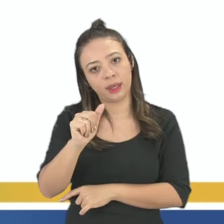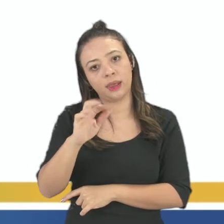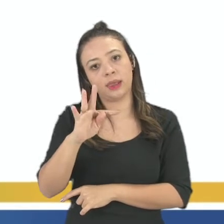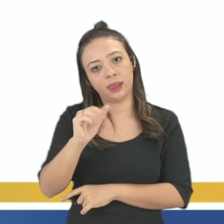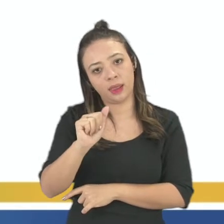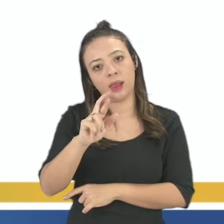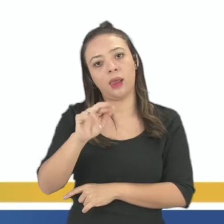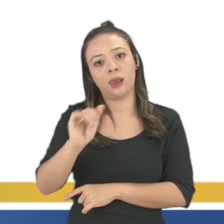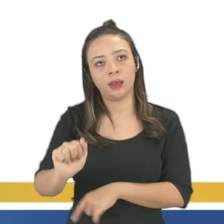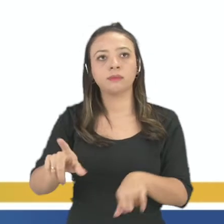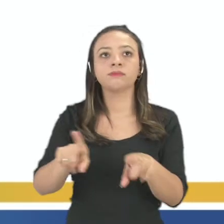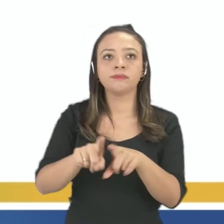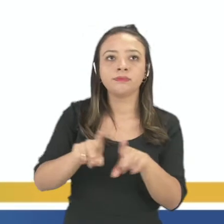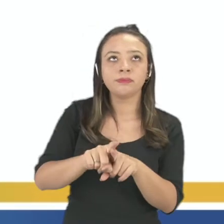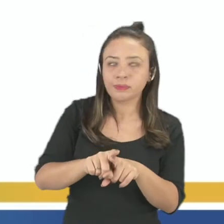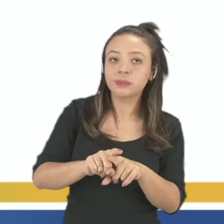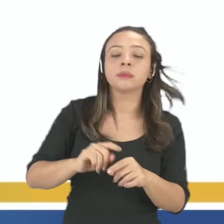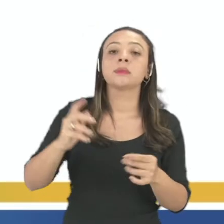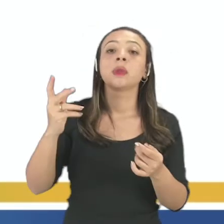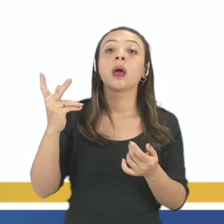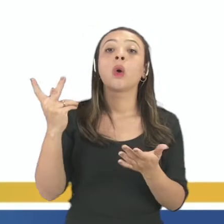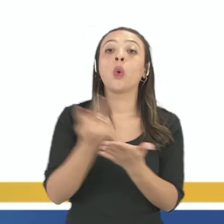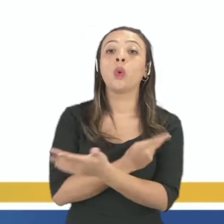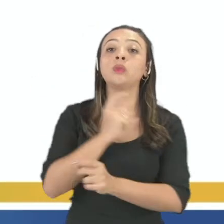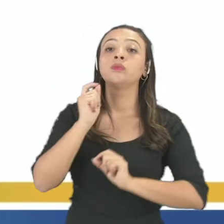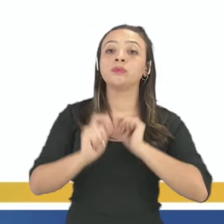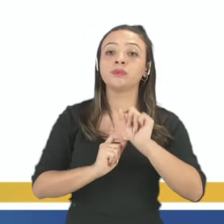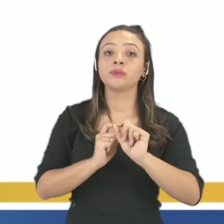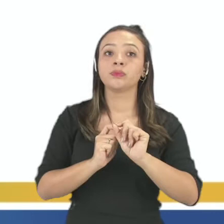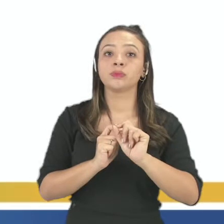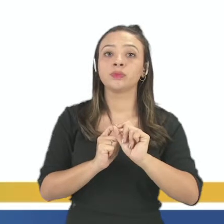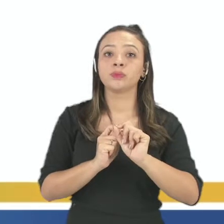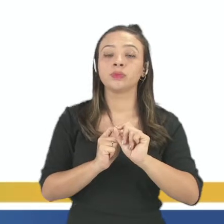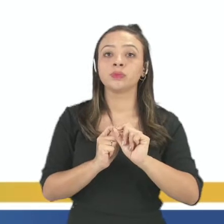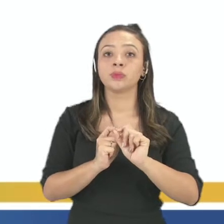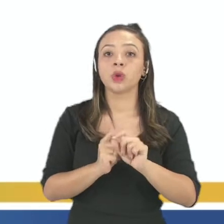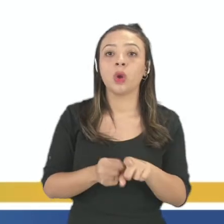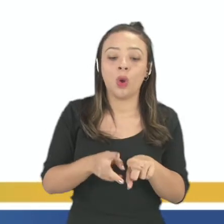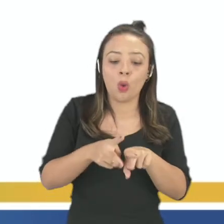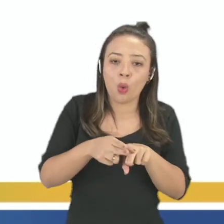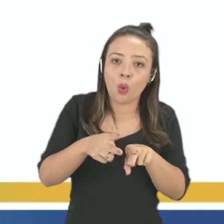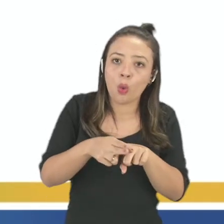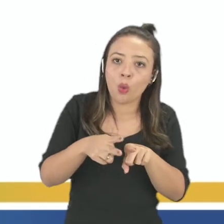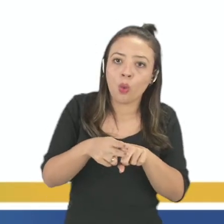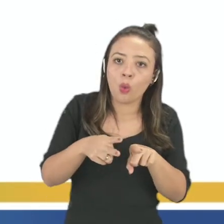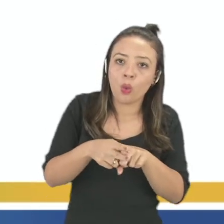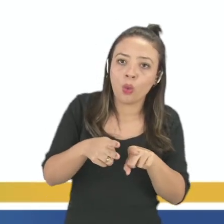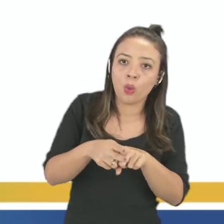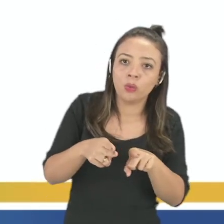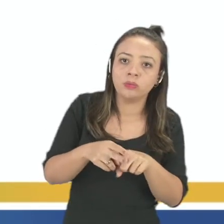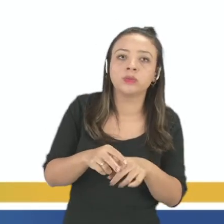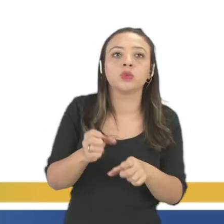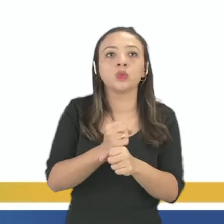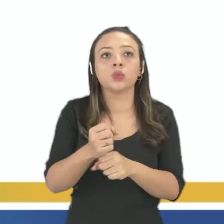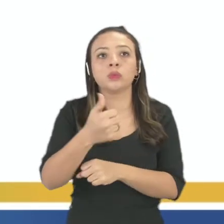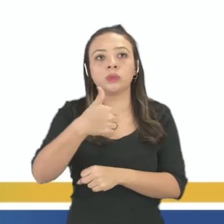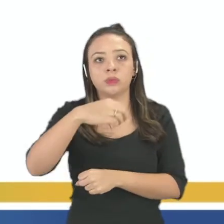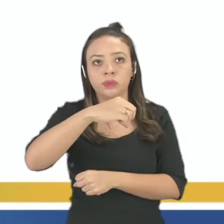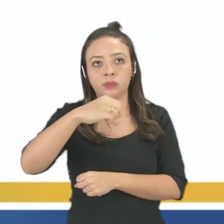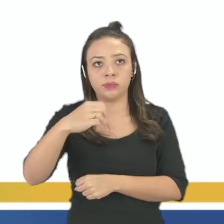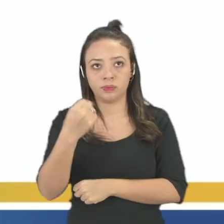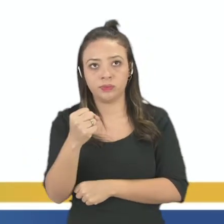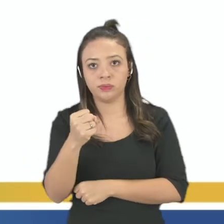Outro caso, gente, importante é do cupuaçu. Vamos lá. Em 1998, empresas japonesas